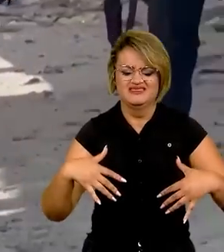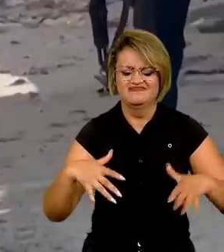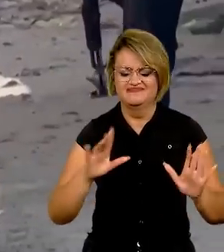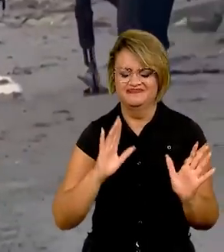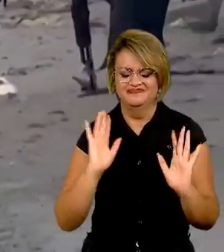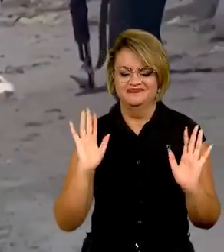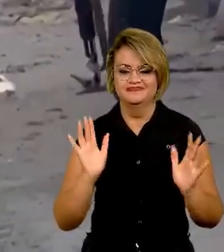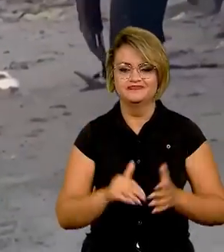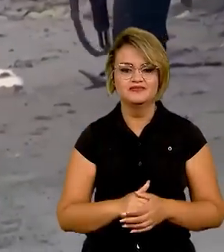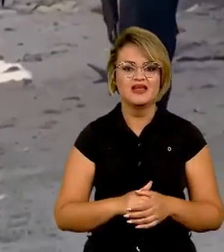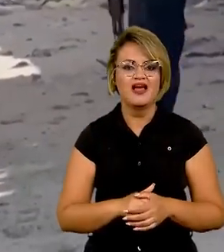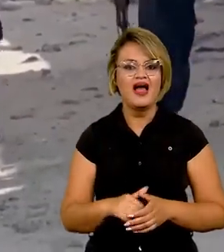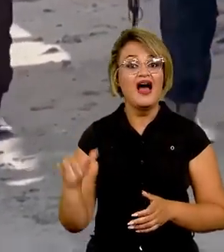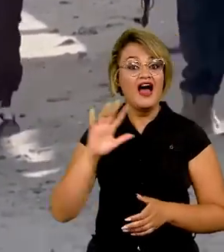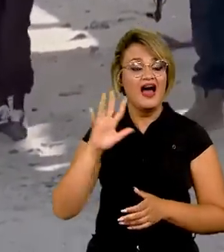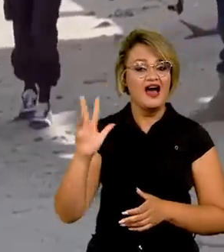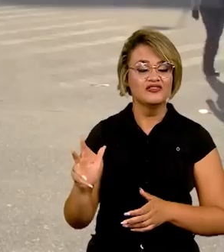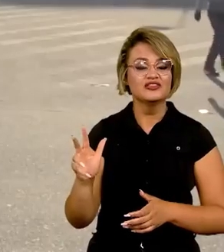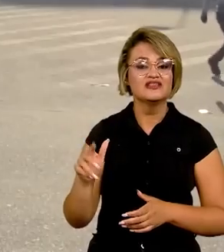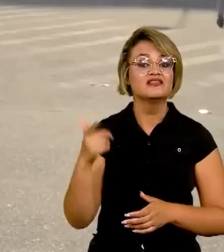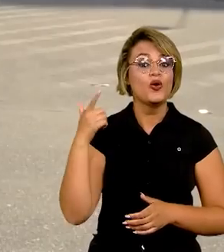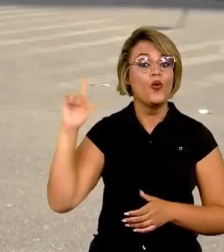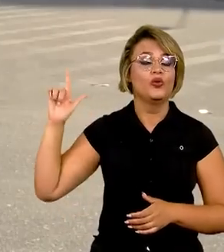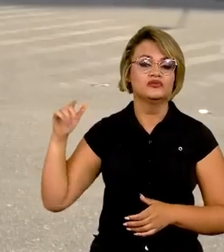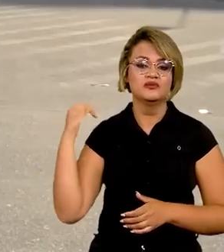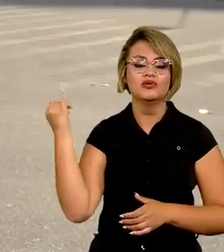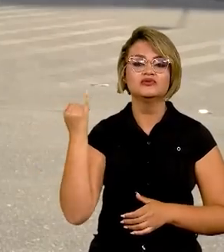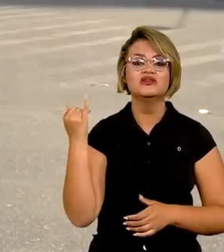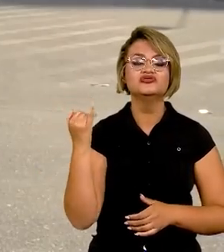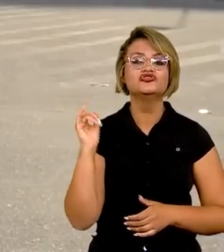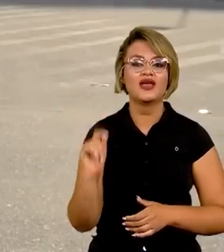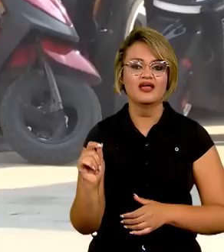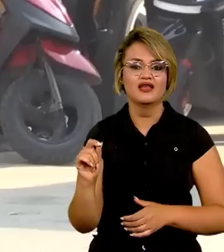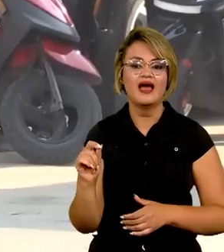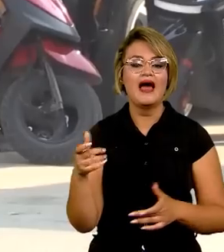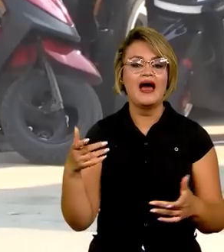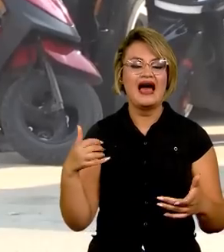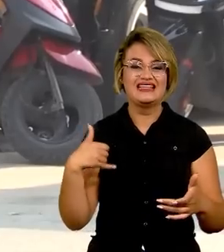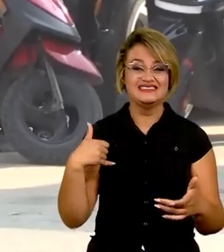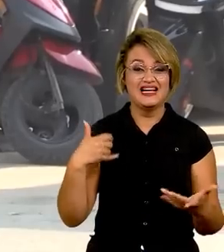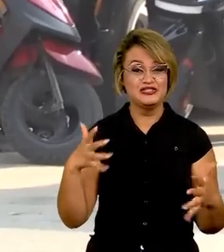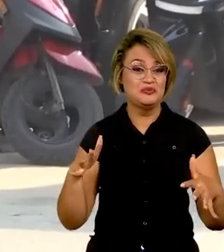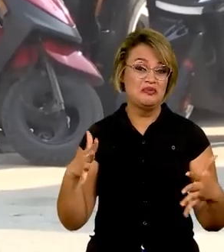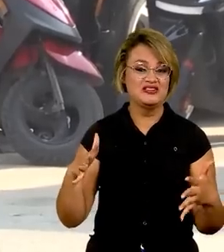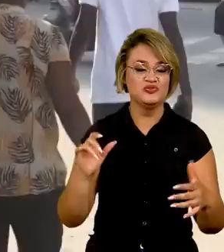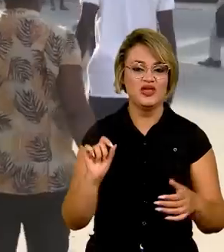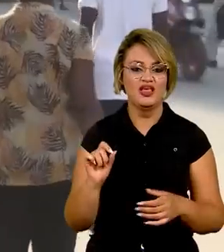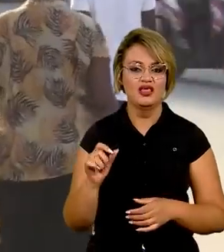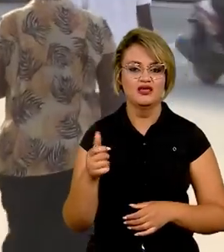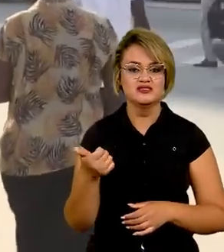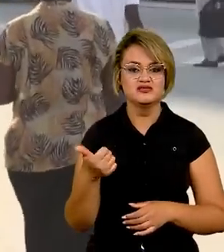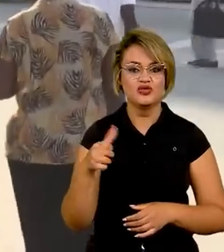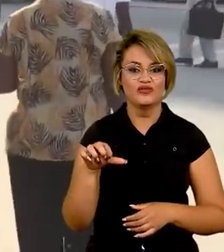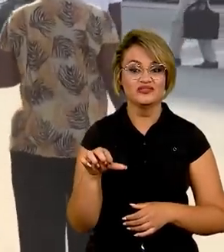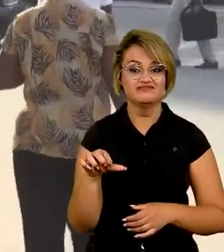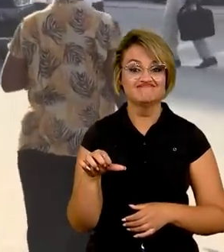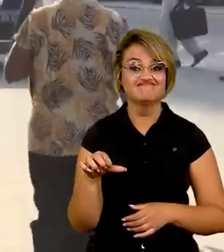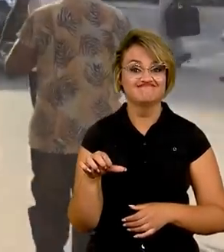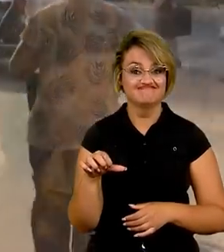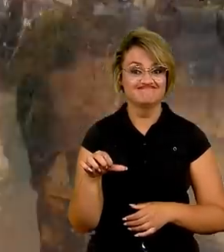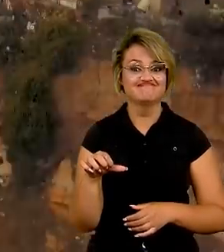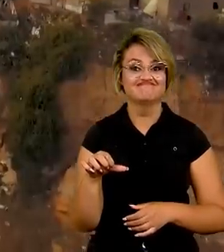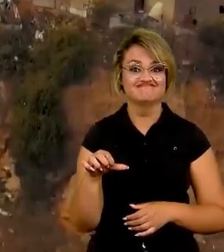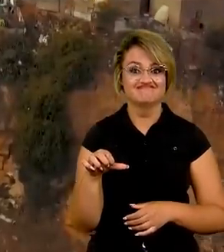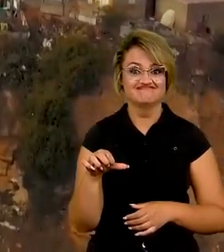disso, a África é diferente num ponto muito importante. A média de idade no continente é de apenas 19 anos. É de longe o continente